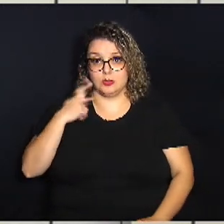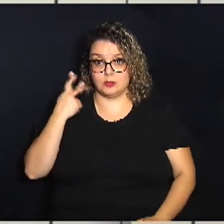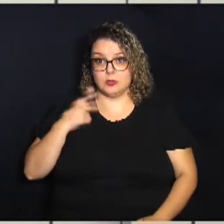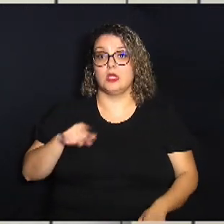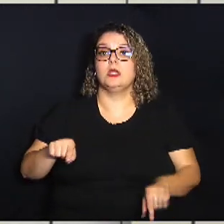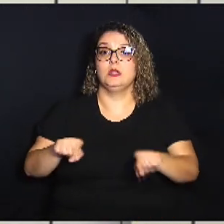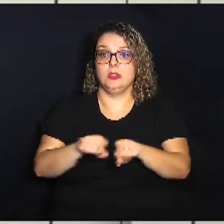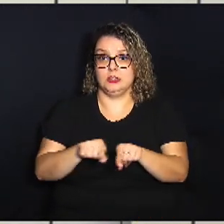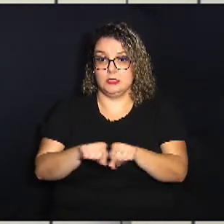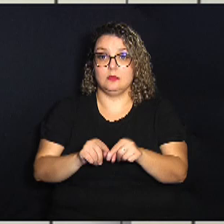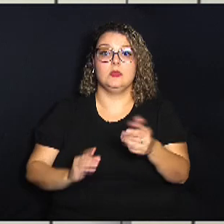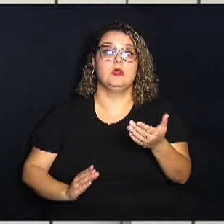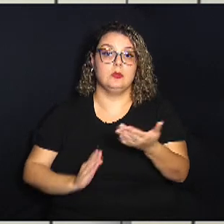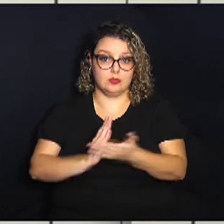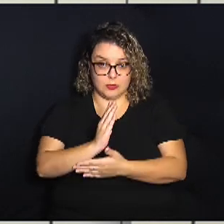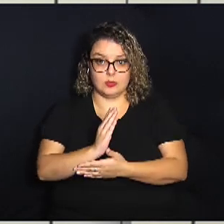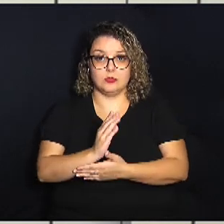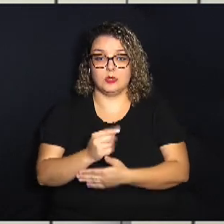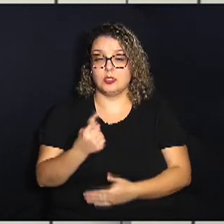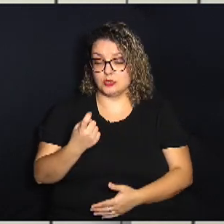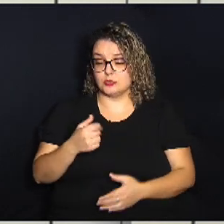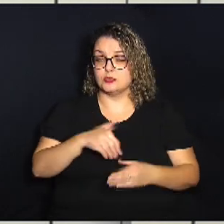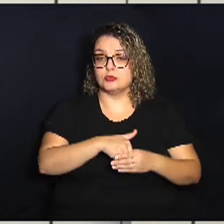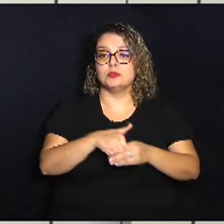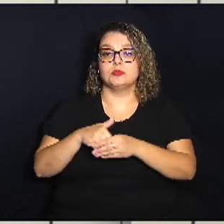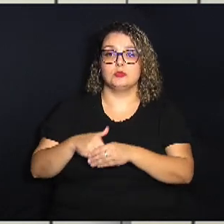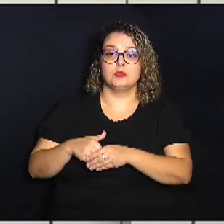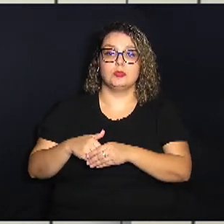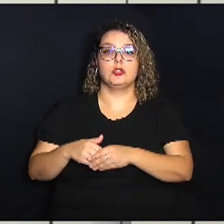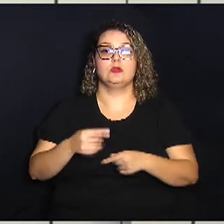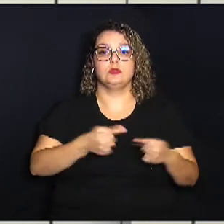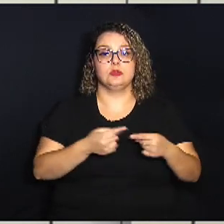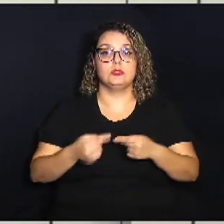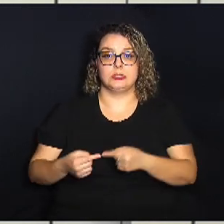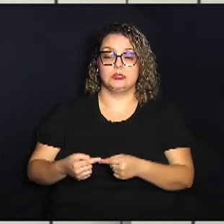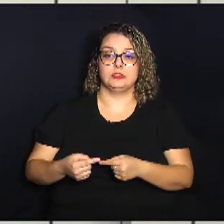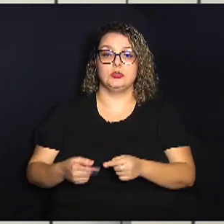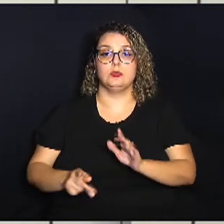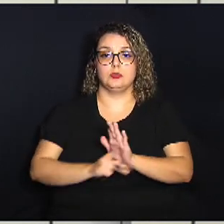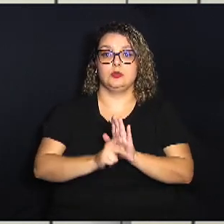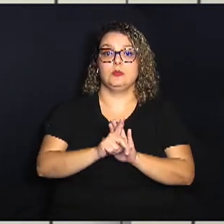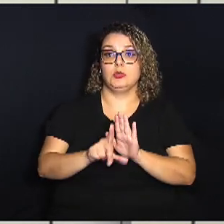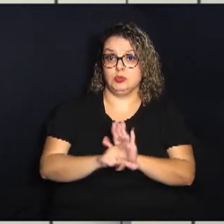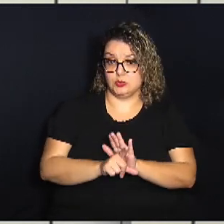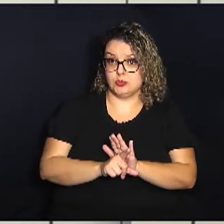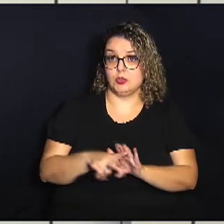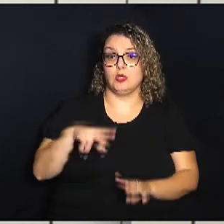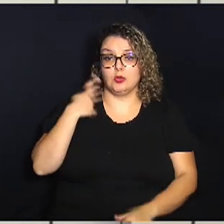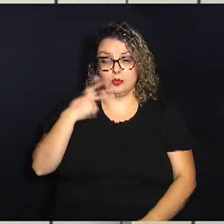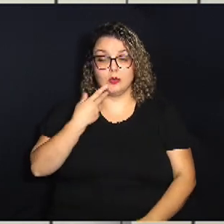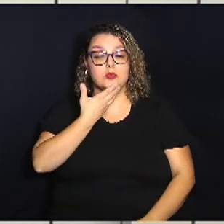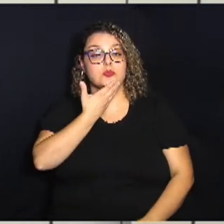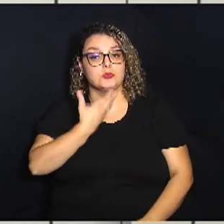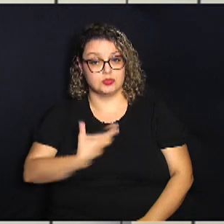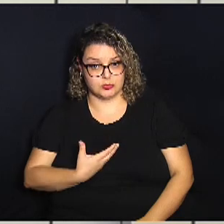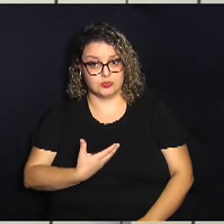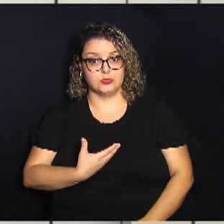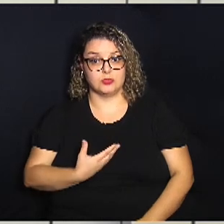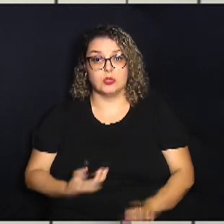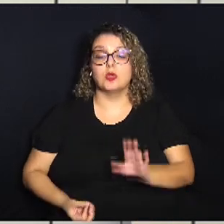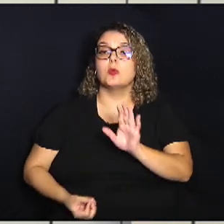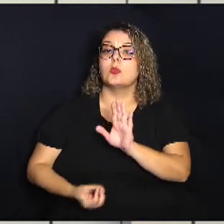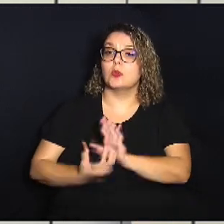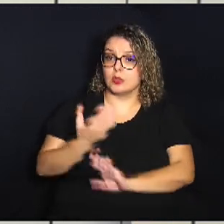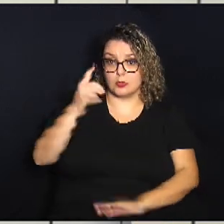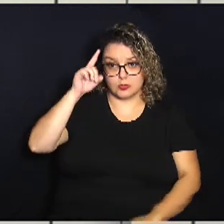também aprovaram em turno único de discussão e votação o projeto de lei de autoria do vereador Carmo Luiz que institui